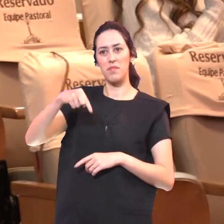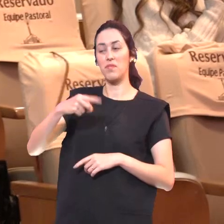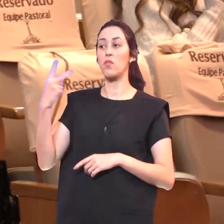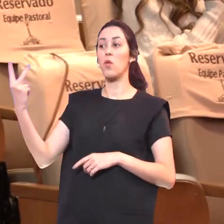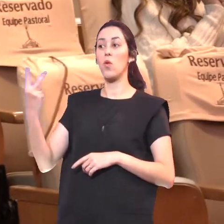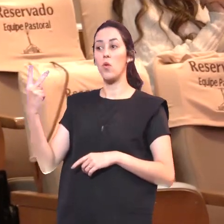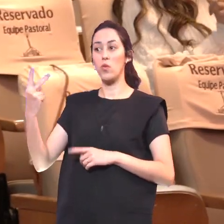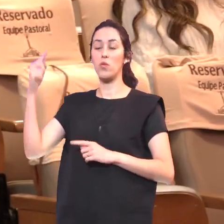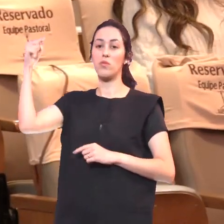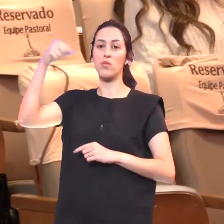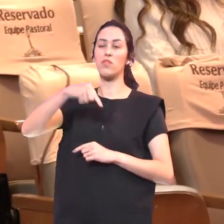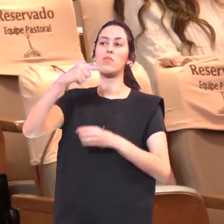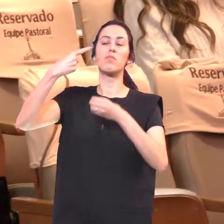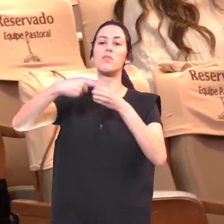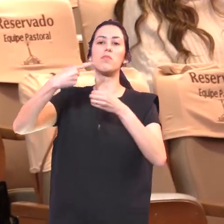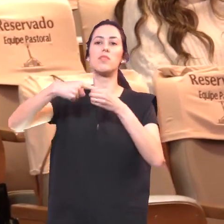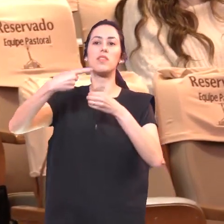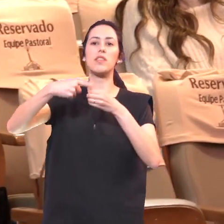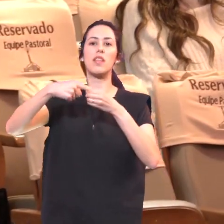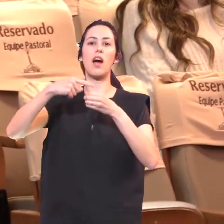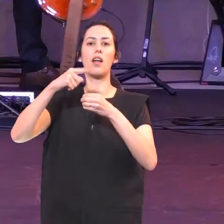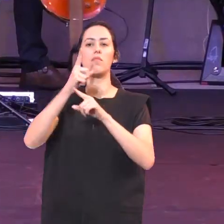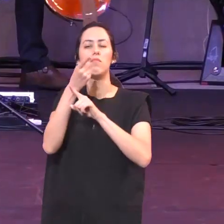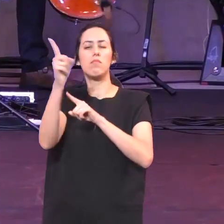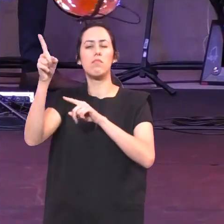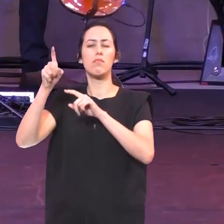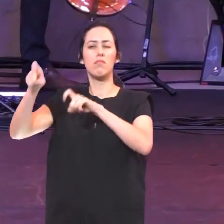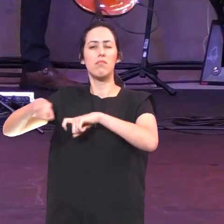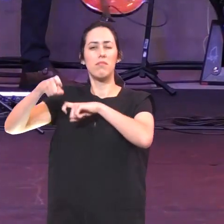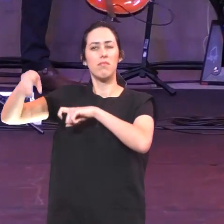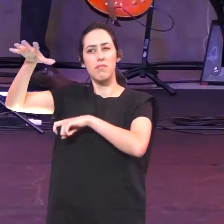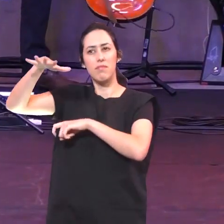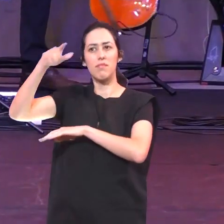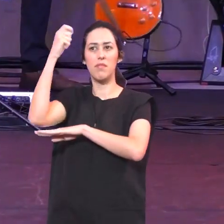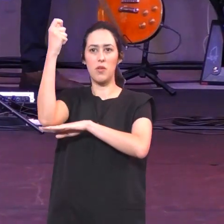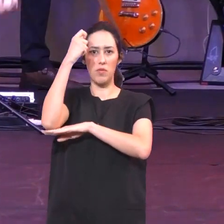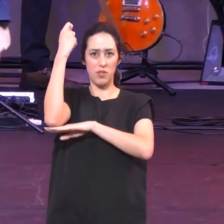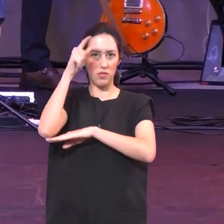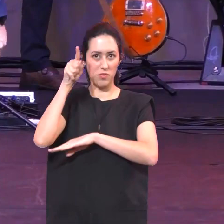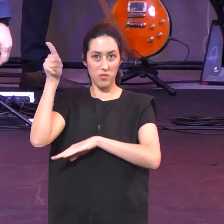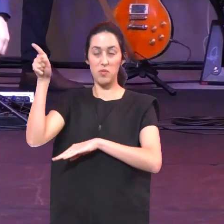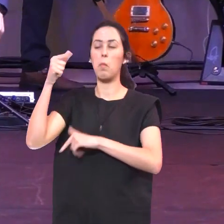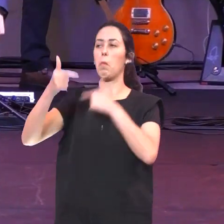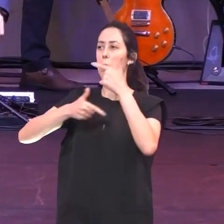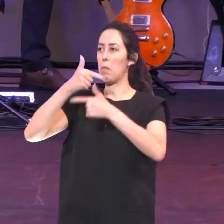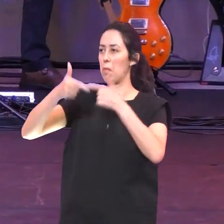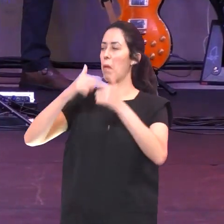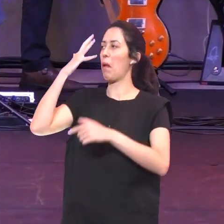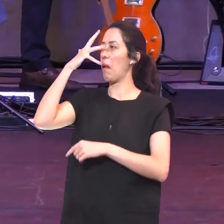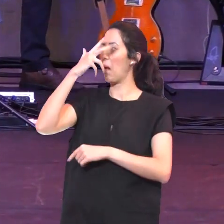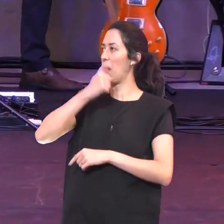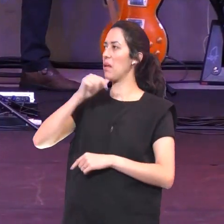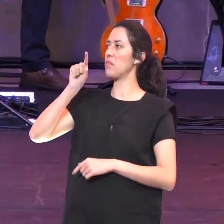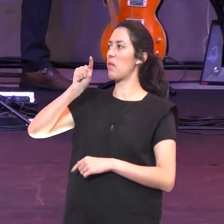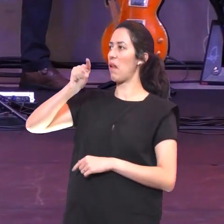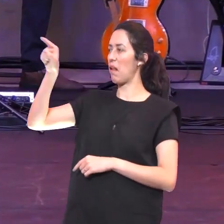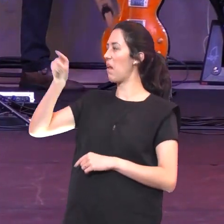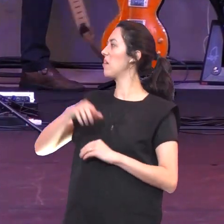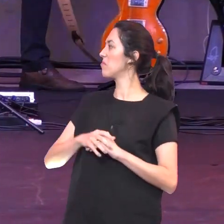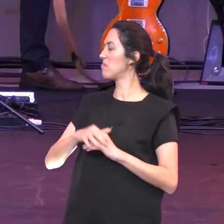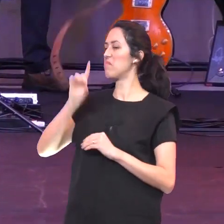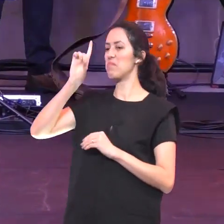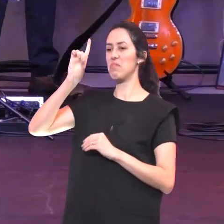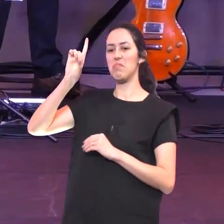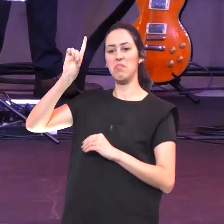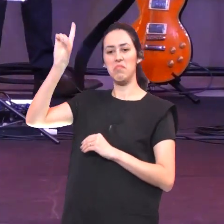de Monte Negro, interior do Rio Grande do Sul Tem um trabalho lindo sendo feito lá Deus tem usado grandemente uma